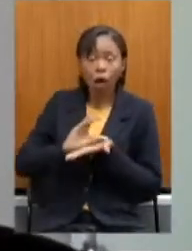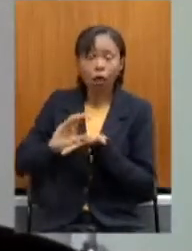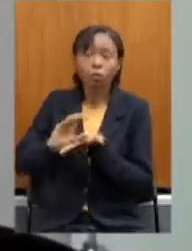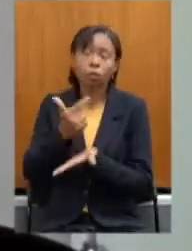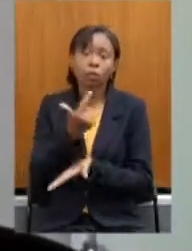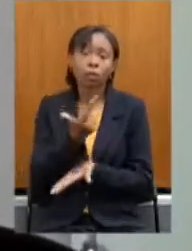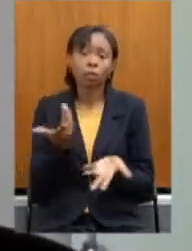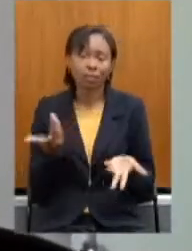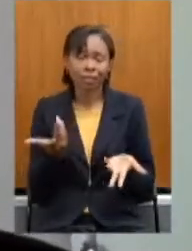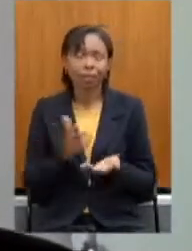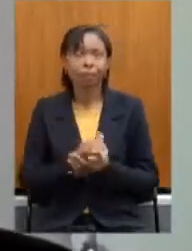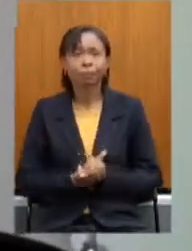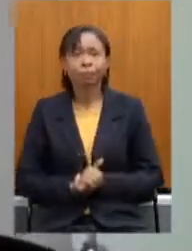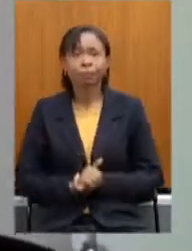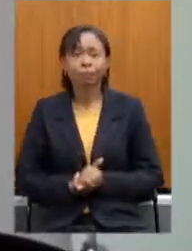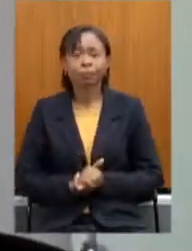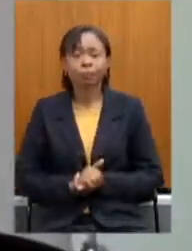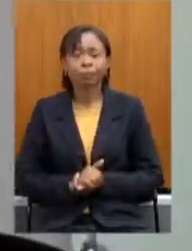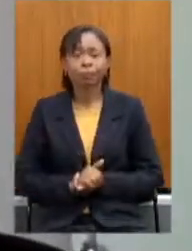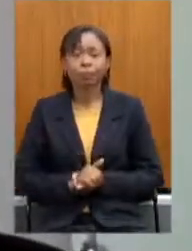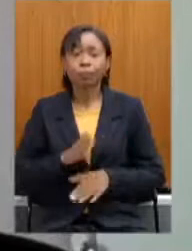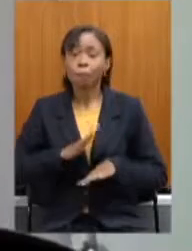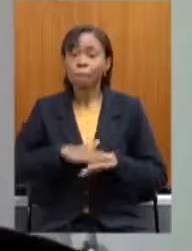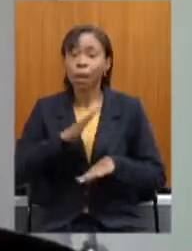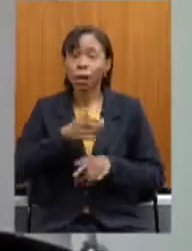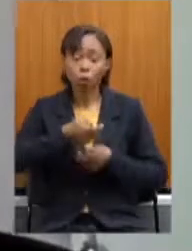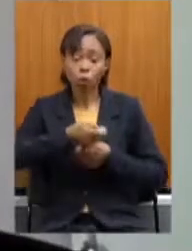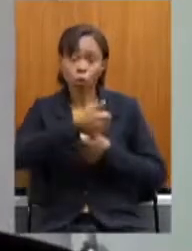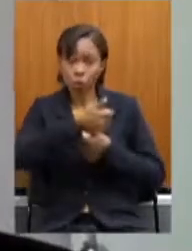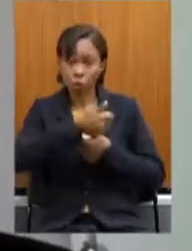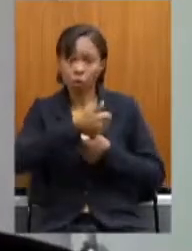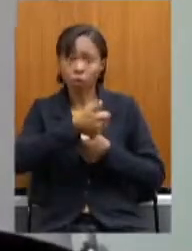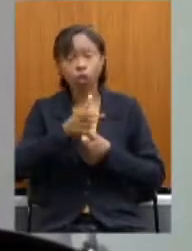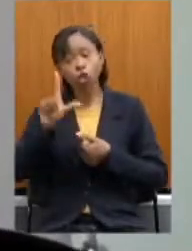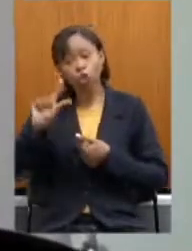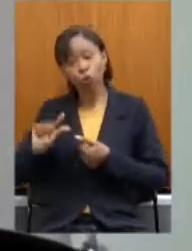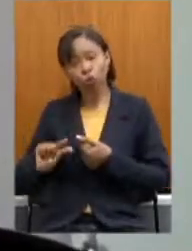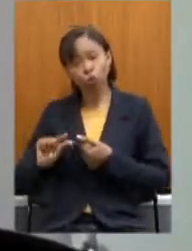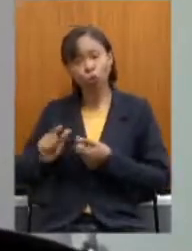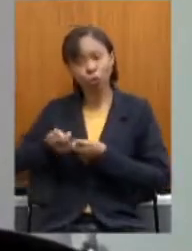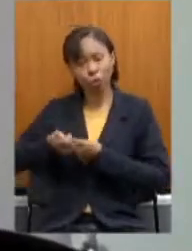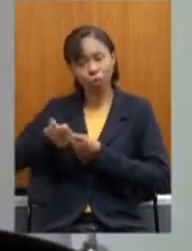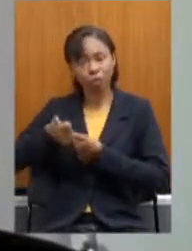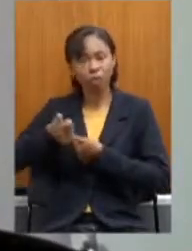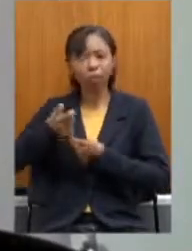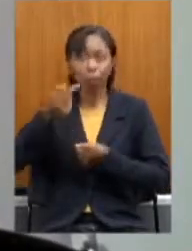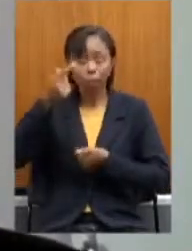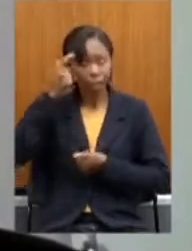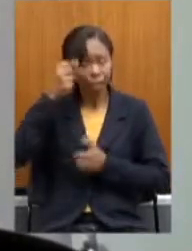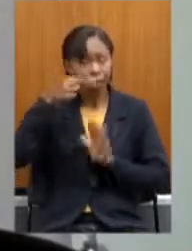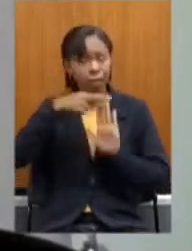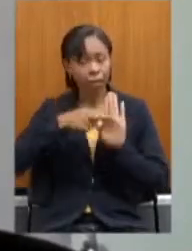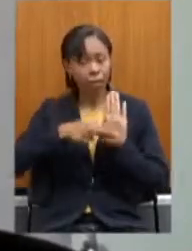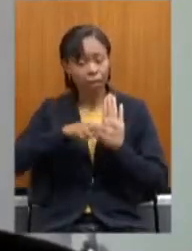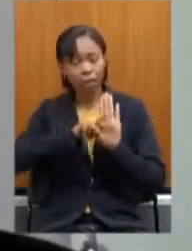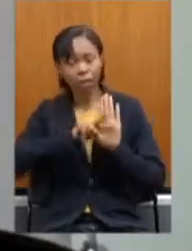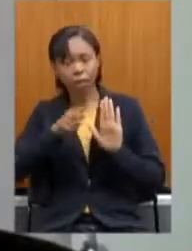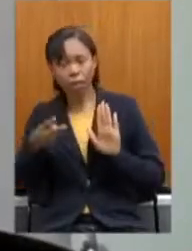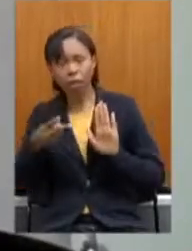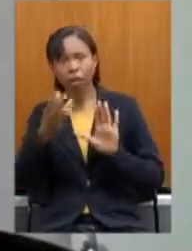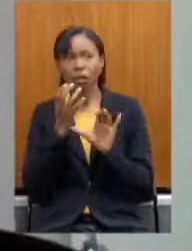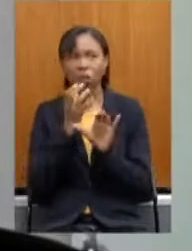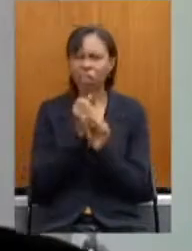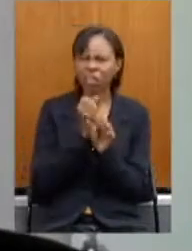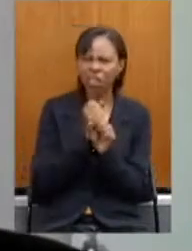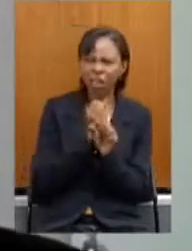contribuição social e diminui benefício, observando-se as regras de transição, observando-se as novas regras de cálculo,